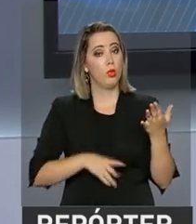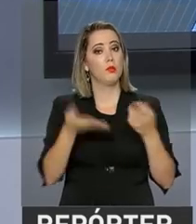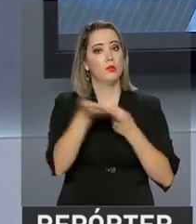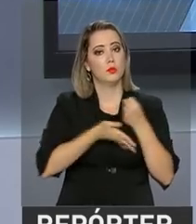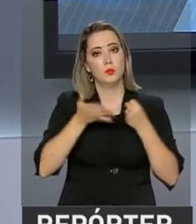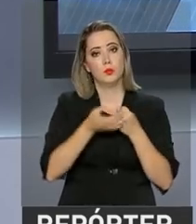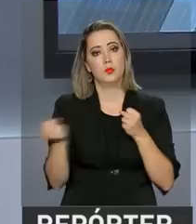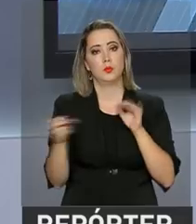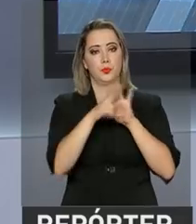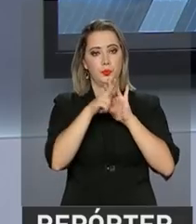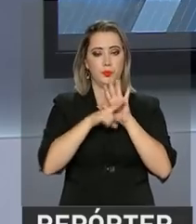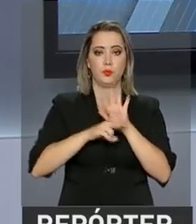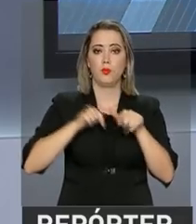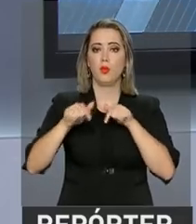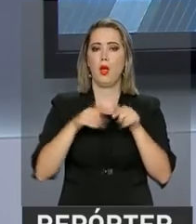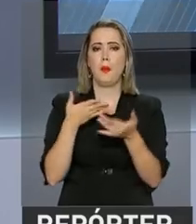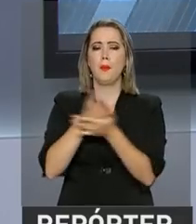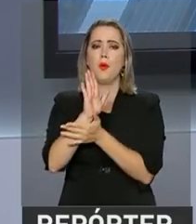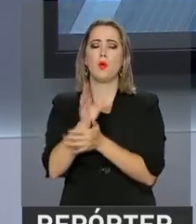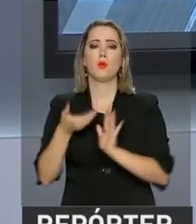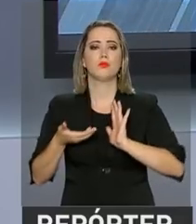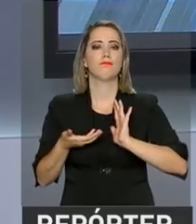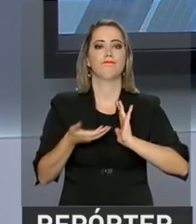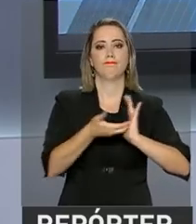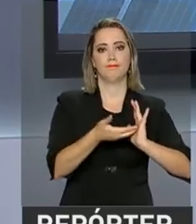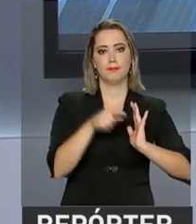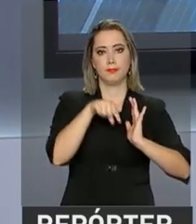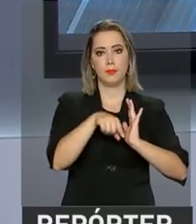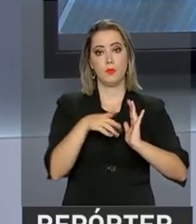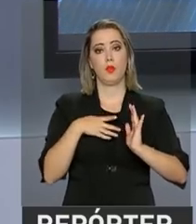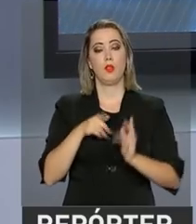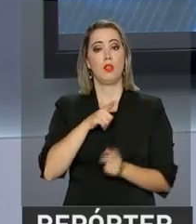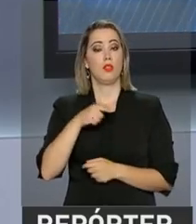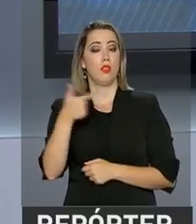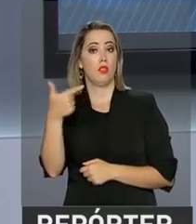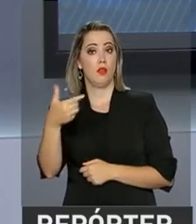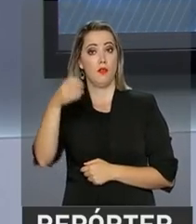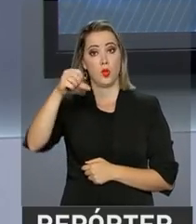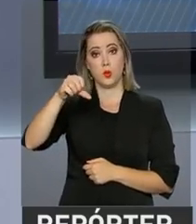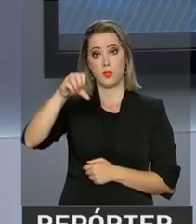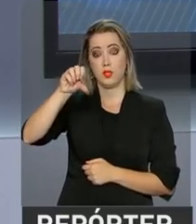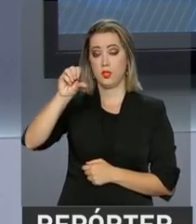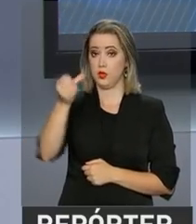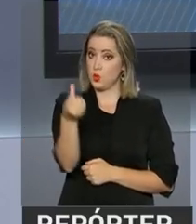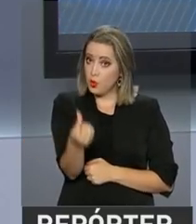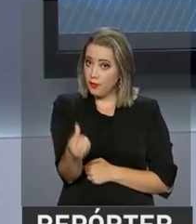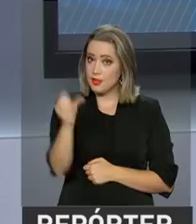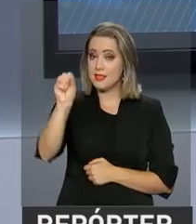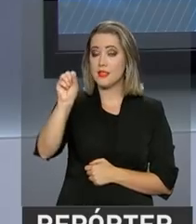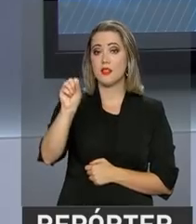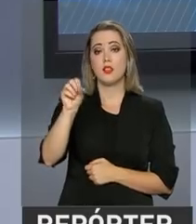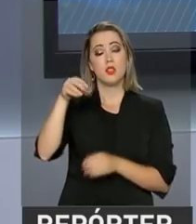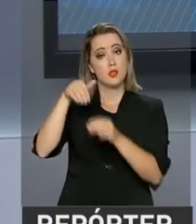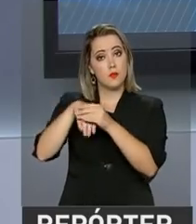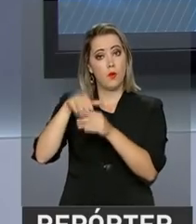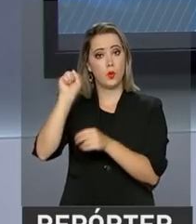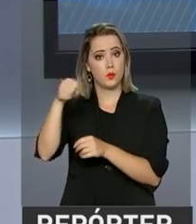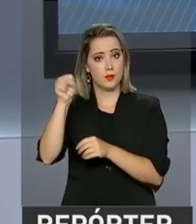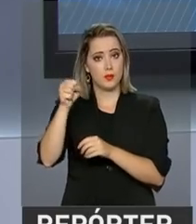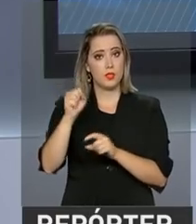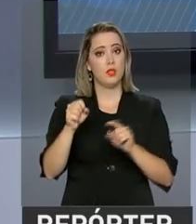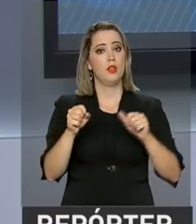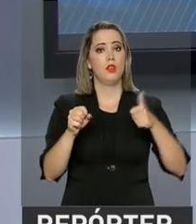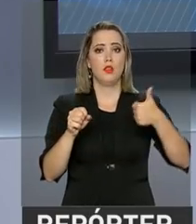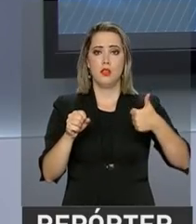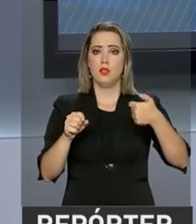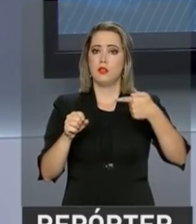base da reforma trabalhista foi aprovado no plenário da Câmara dos Deputados por 296 votos a favor e